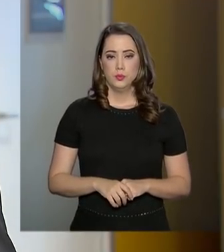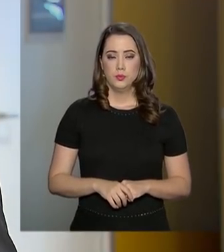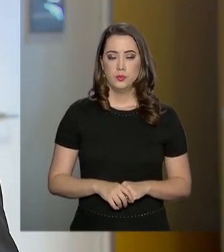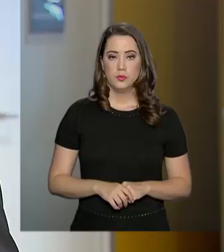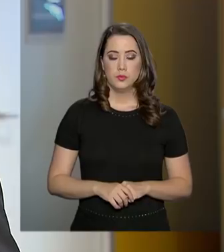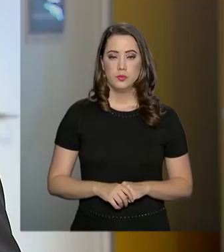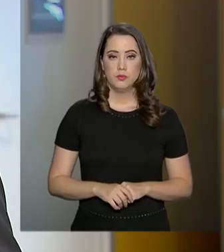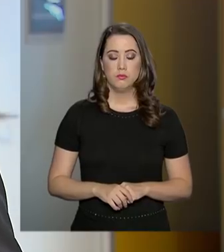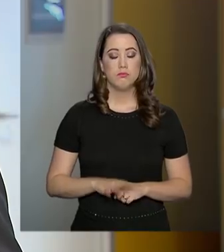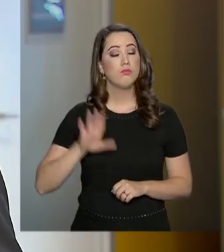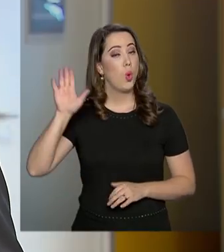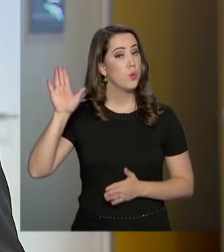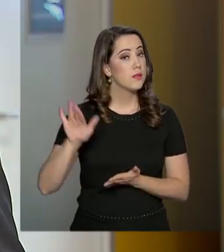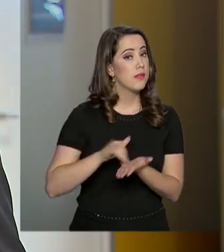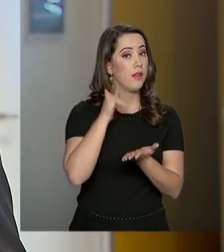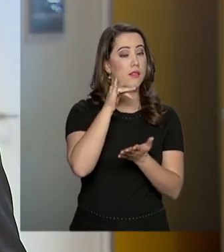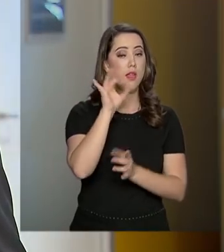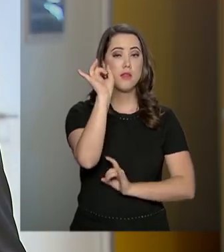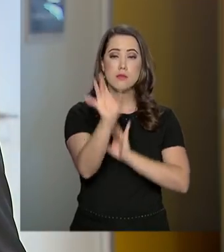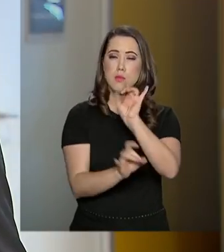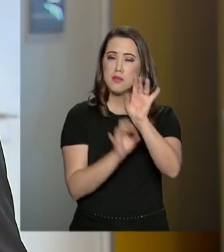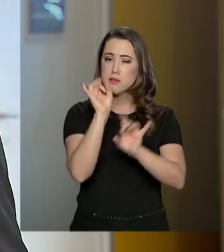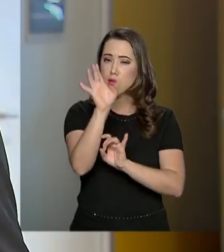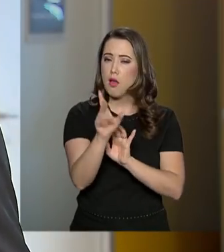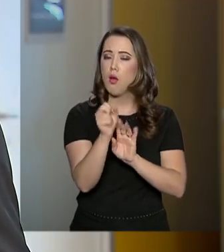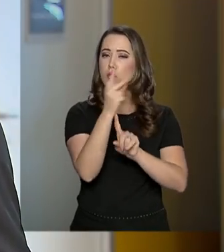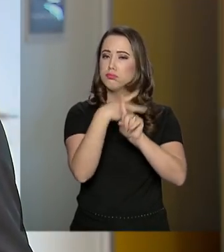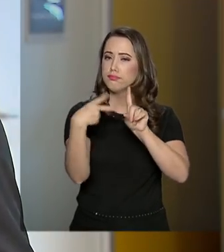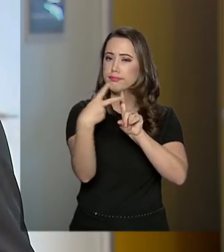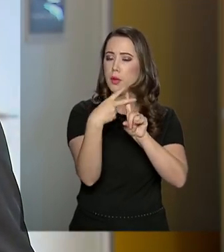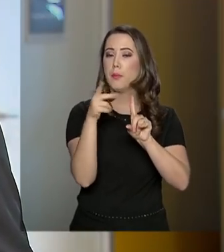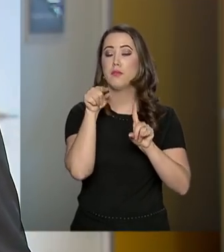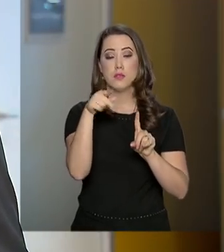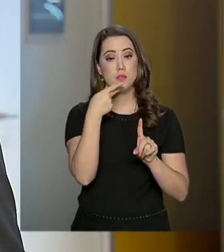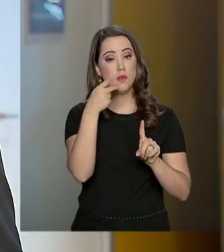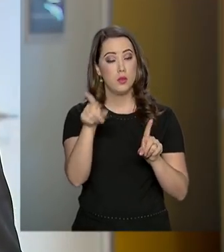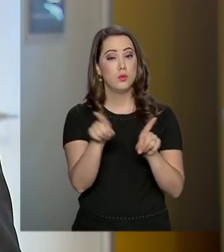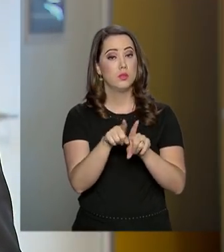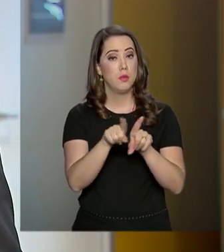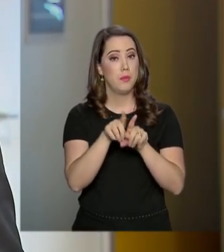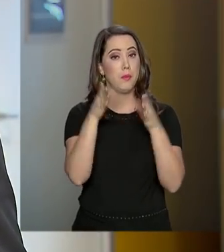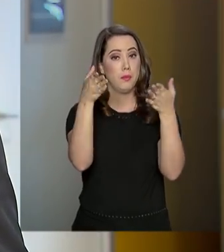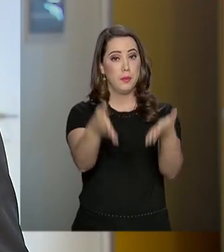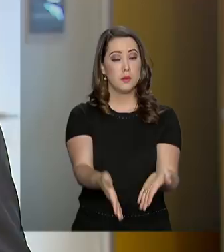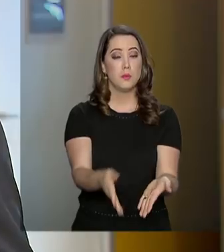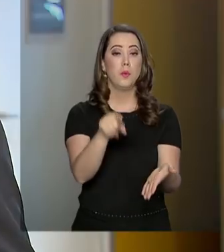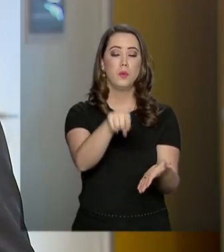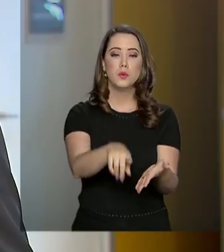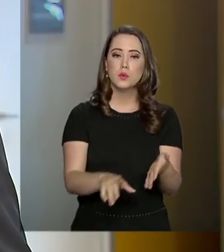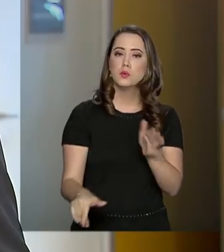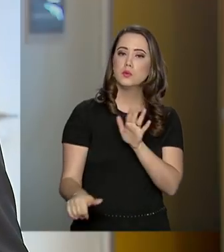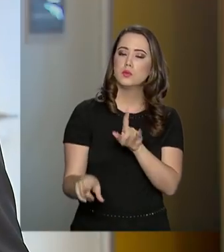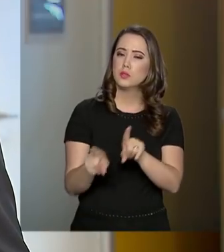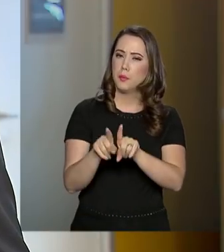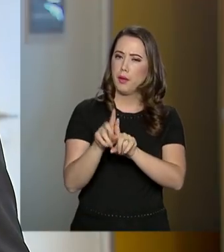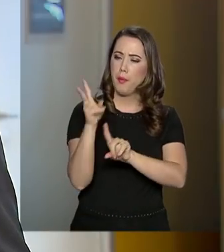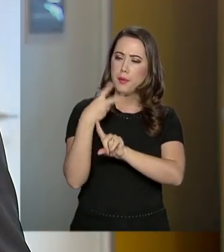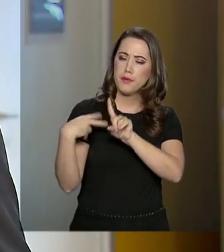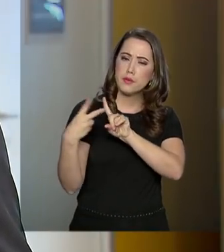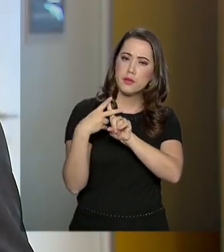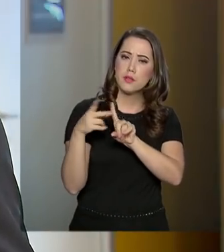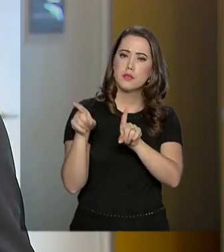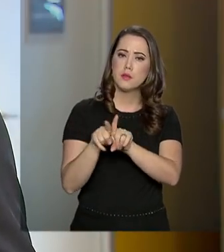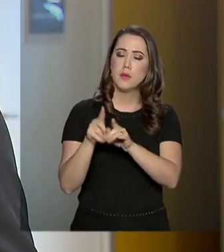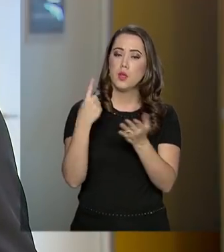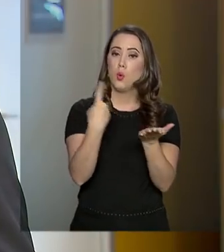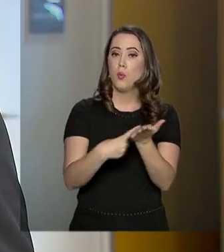O secretário especial da Previdência e Trabalho, Rogério Marinho, também participou do evento. Além da Previdência, também